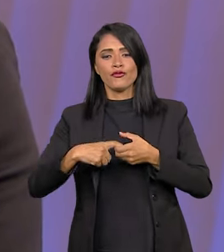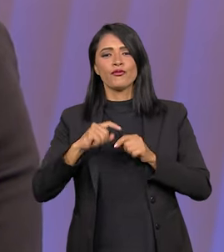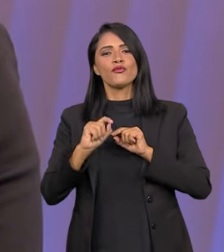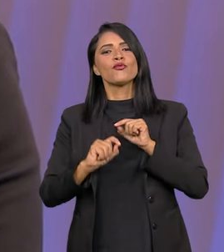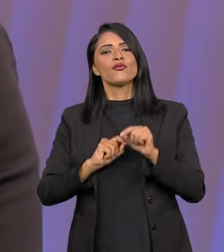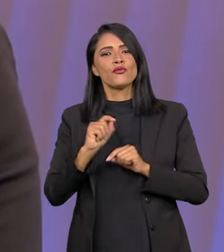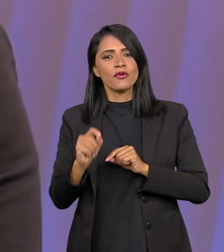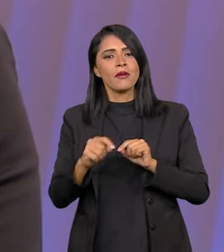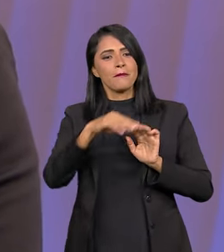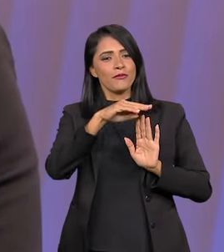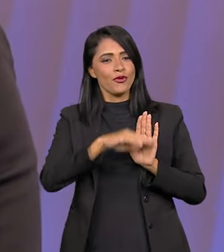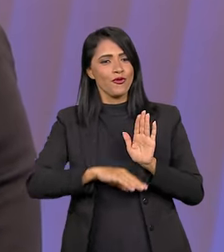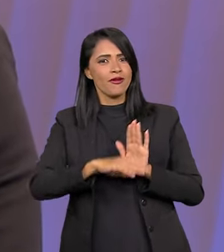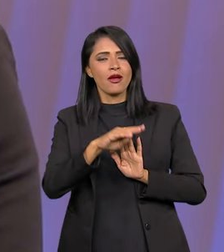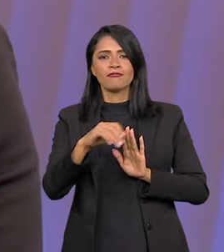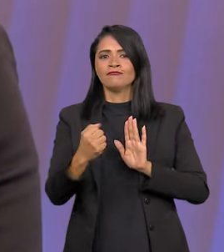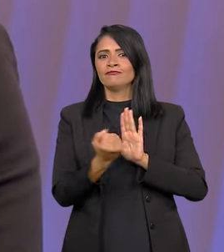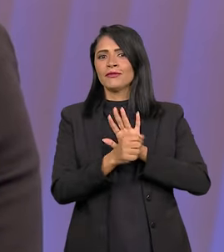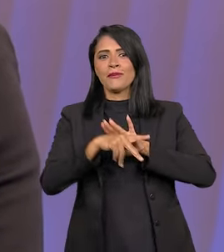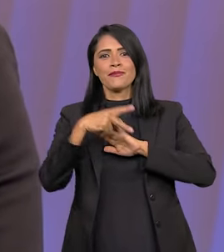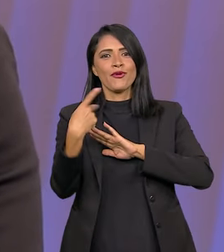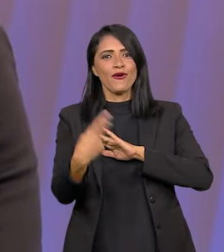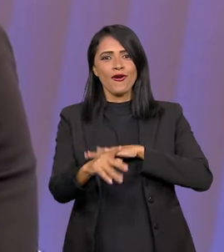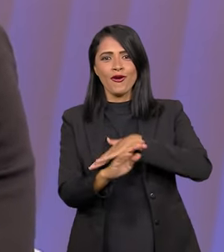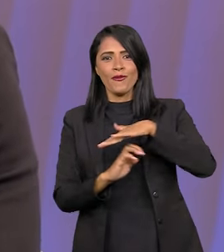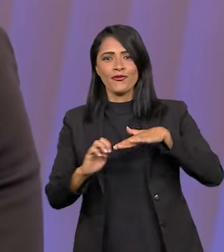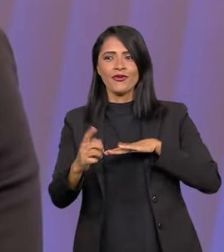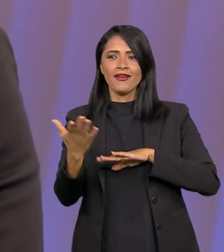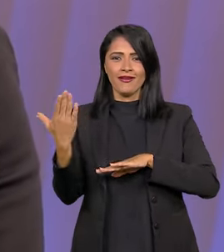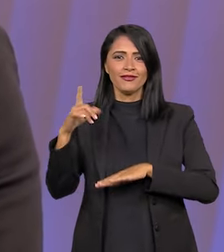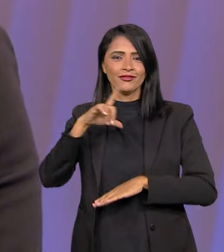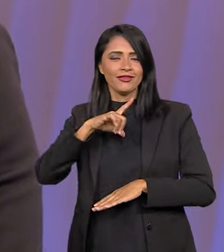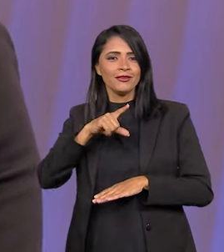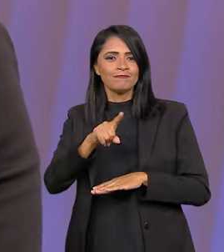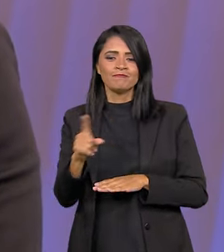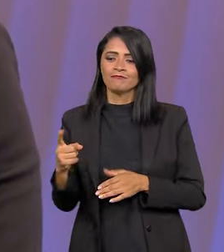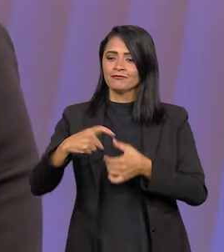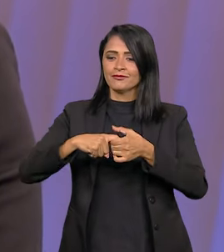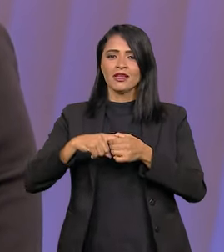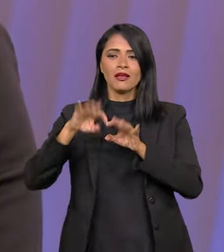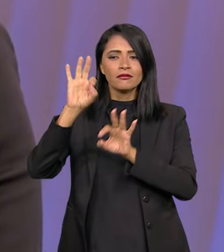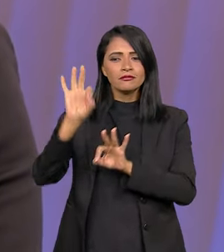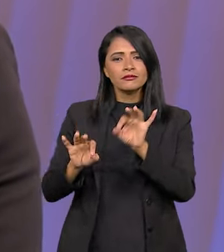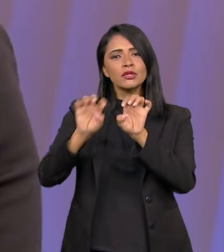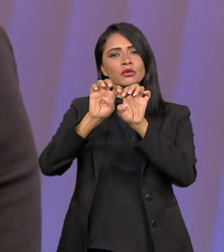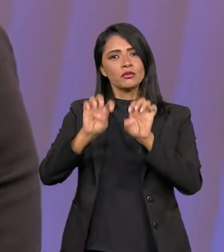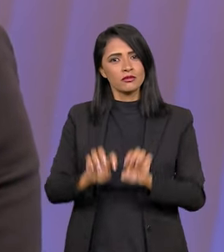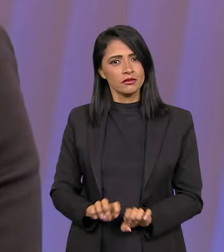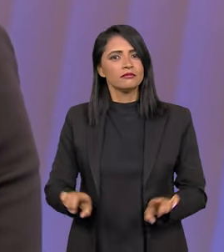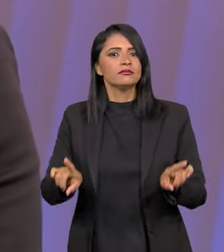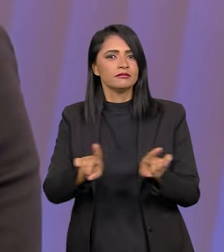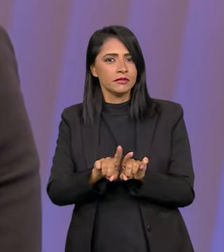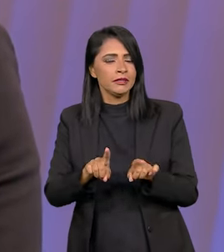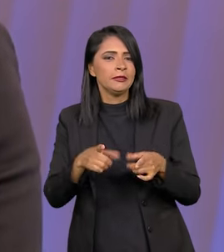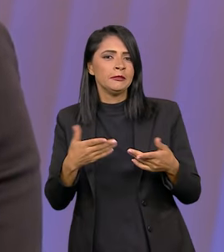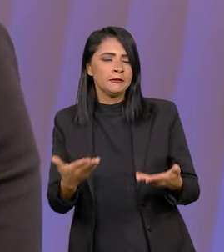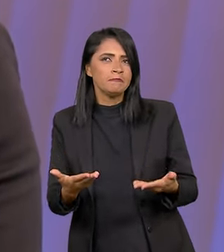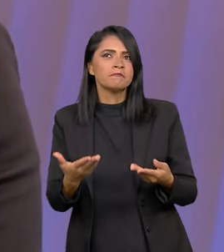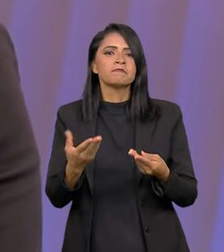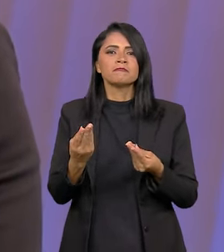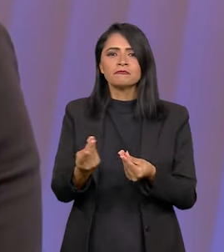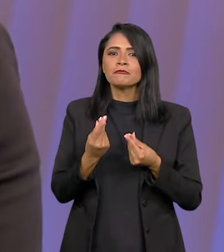a retomada de programas históricos da empresa, inclui toda a parte de reestruturação